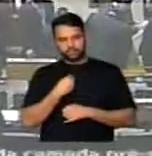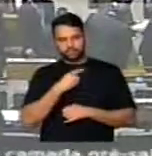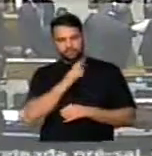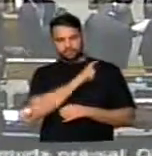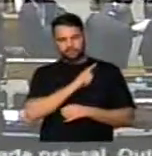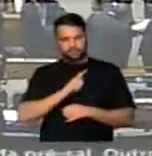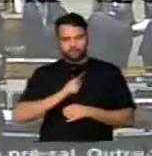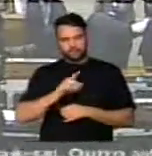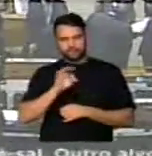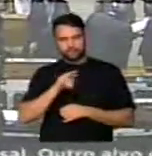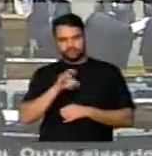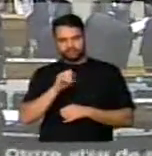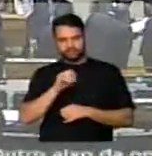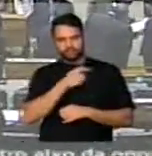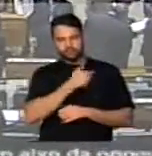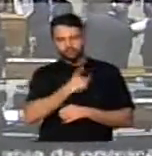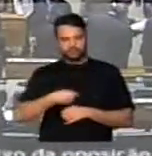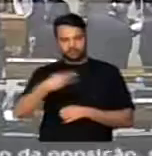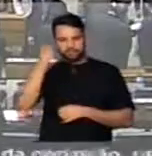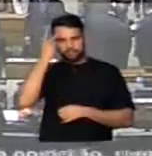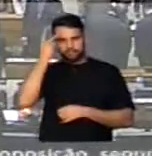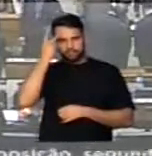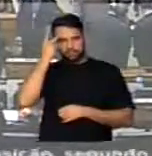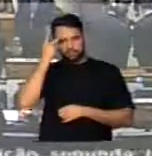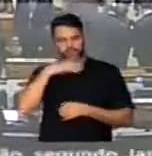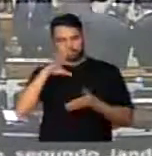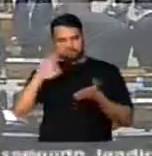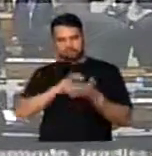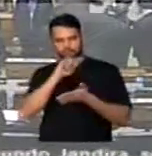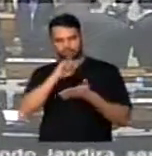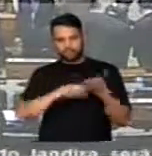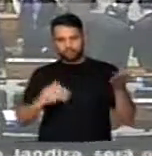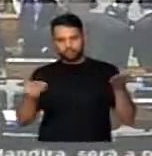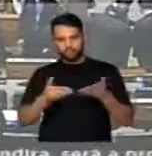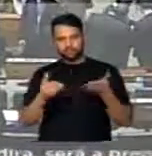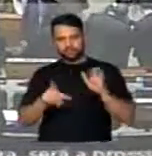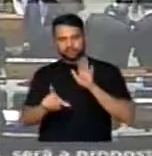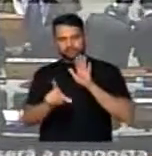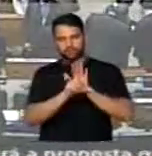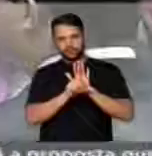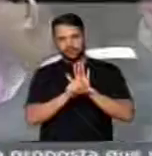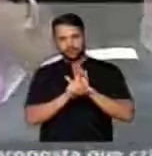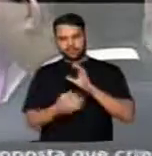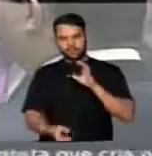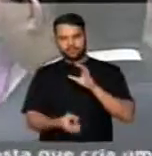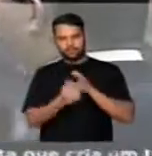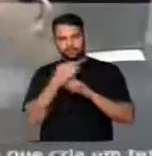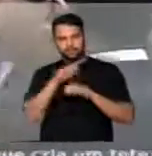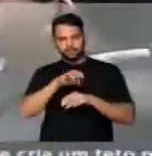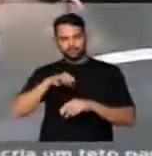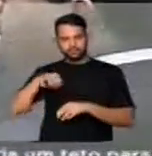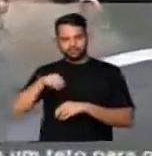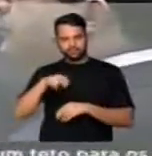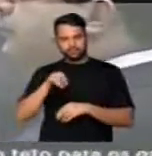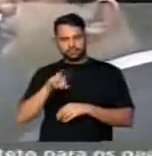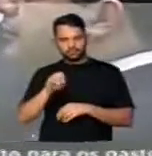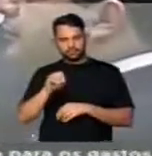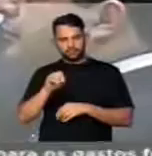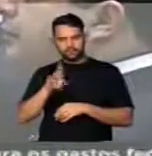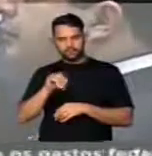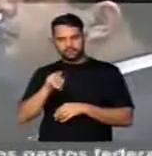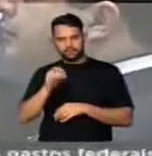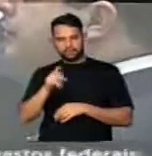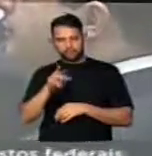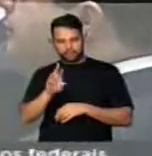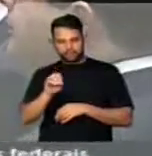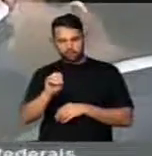governador Geraldo Opio, governador de São Paulo, sancionou hoje a lei que cria a região metropolitana de Ribeirão